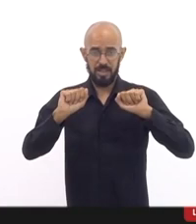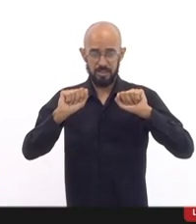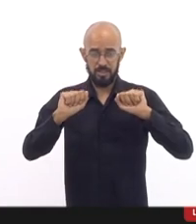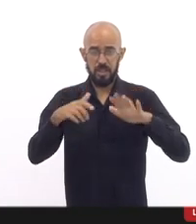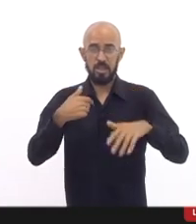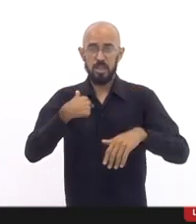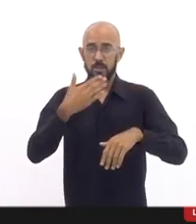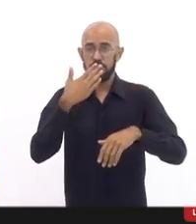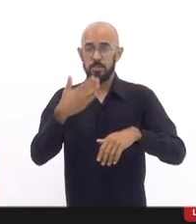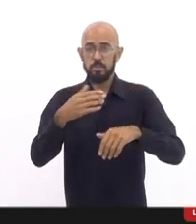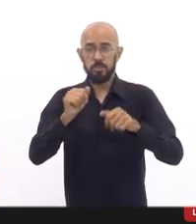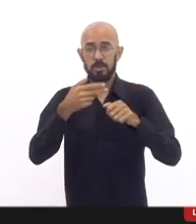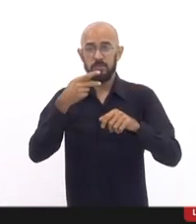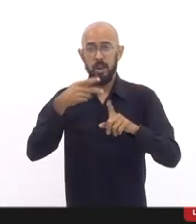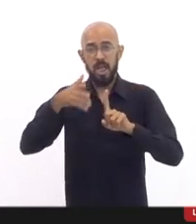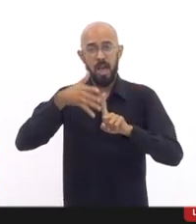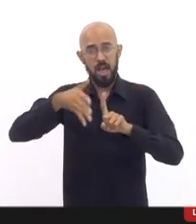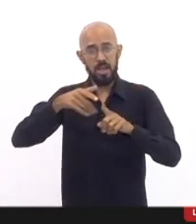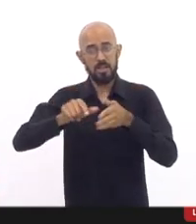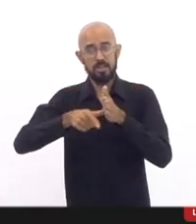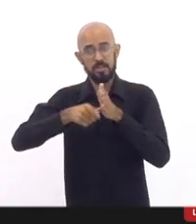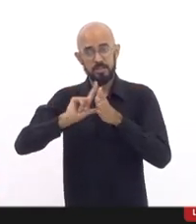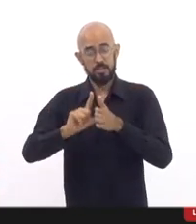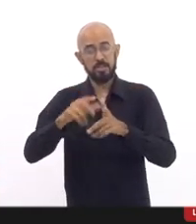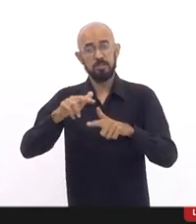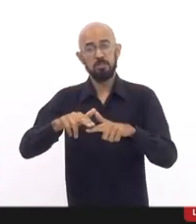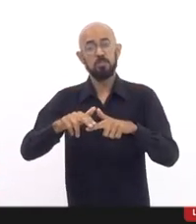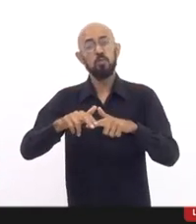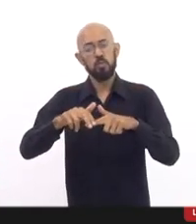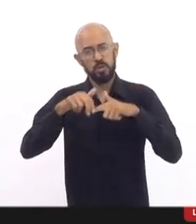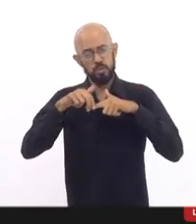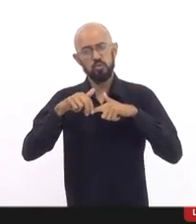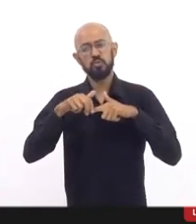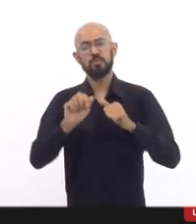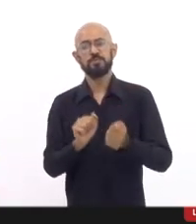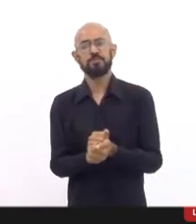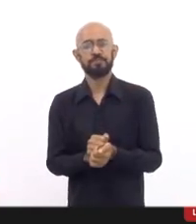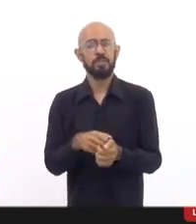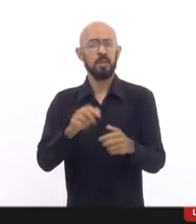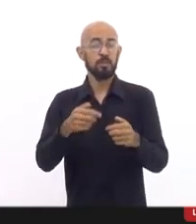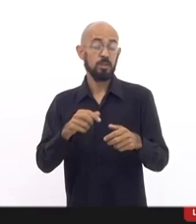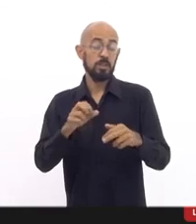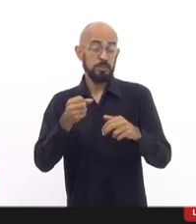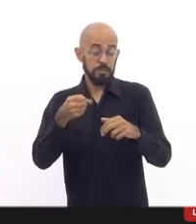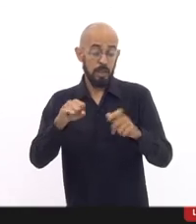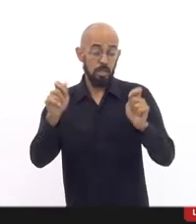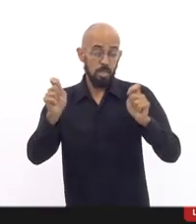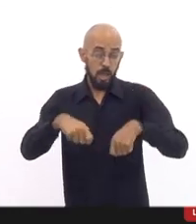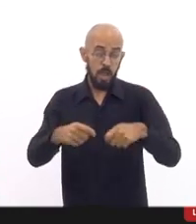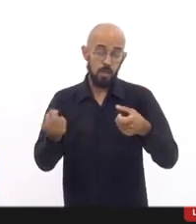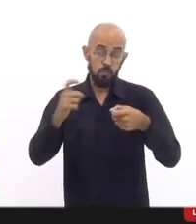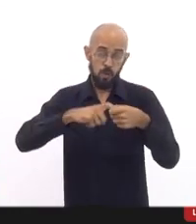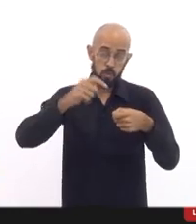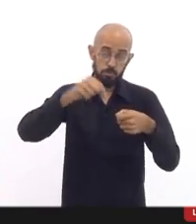essa prioridade, pretendo voltar, é uma reunião breve de alinhamento, tão logo ela termine eu retorno para cá, mas fico